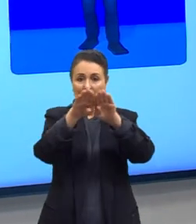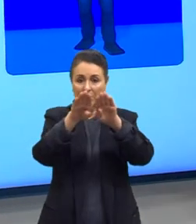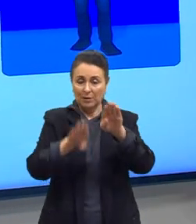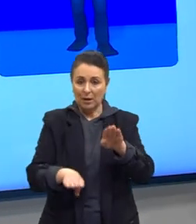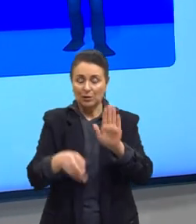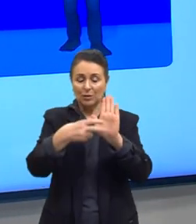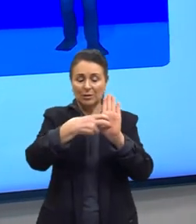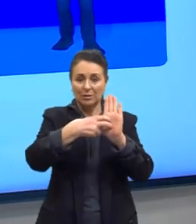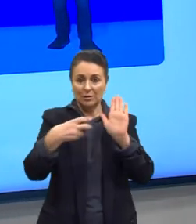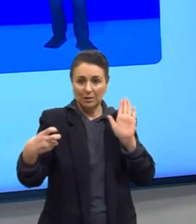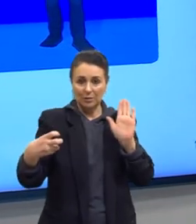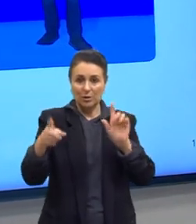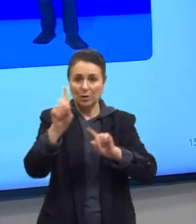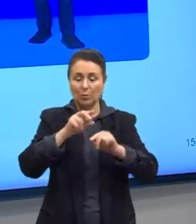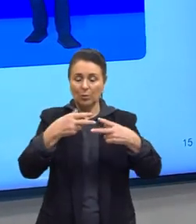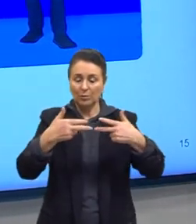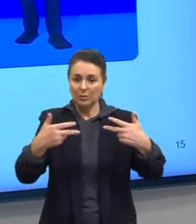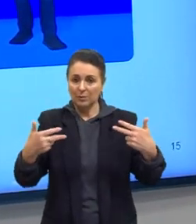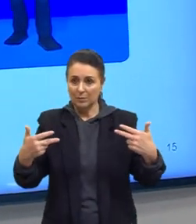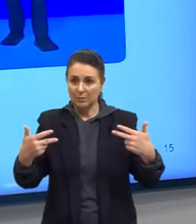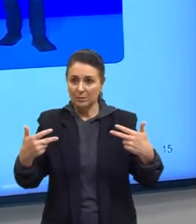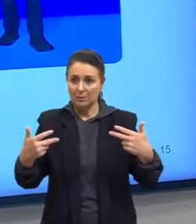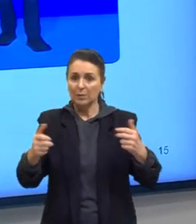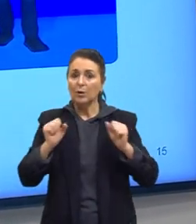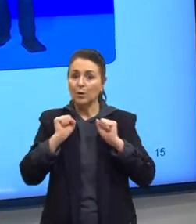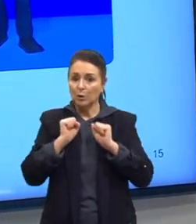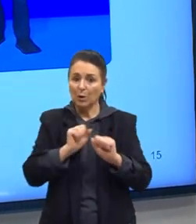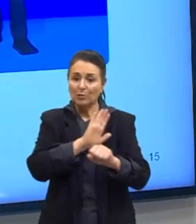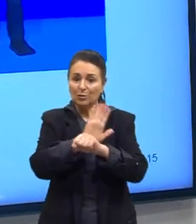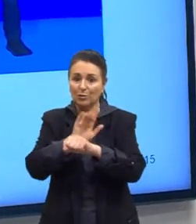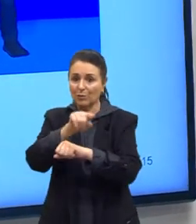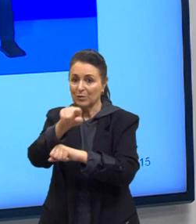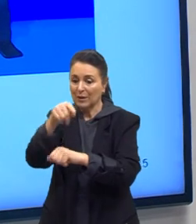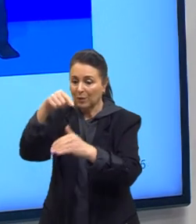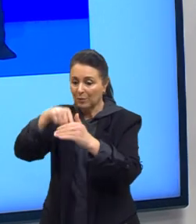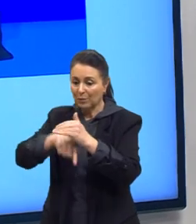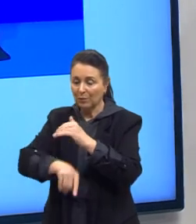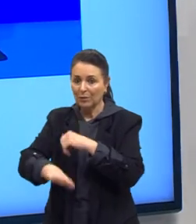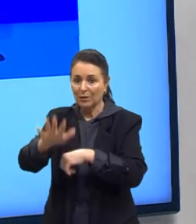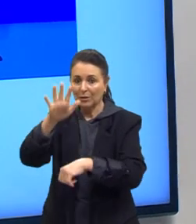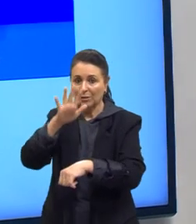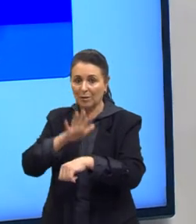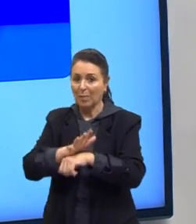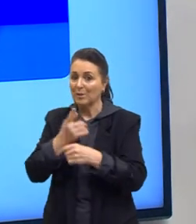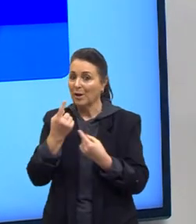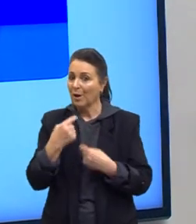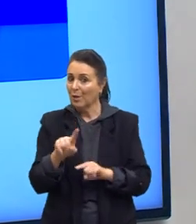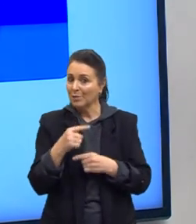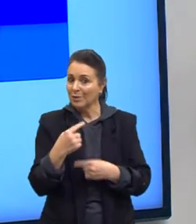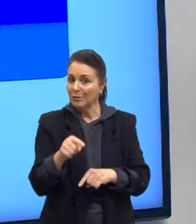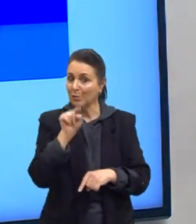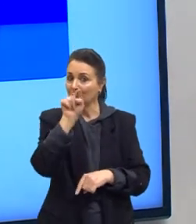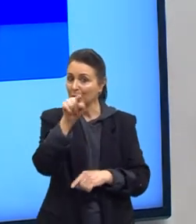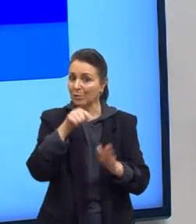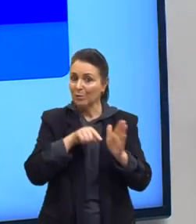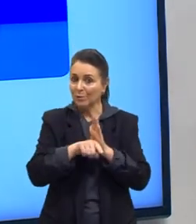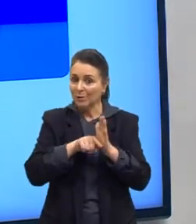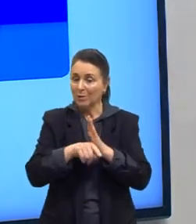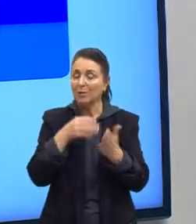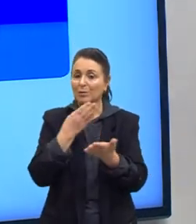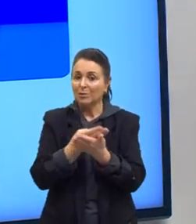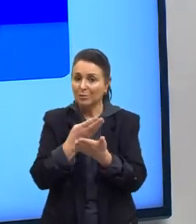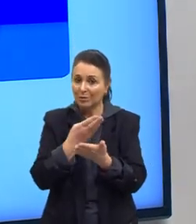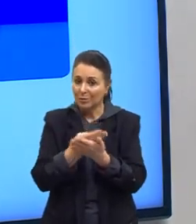criminalidade, alguns elementos que possam te ajudar a aprofundar mais, e aí o desafio de você continuar pesquisando, continuar estudando,